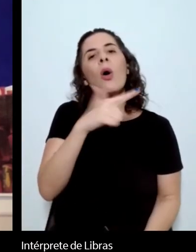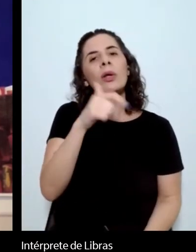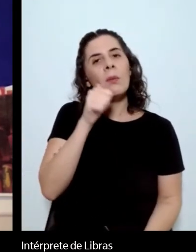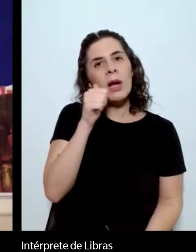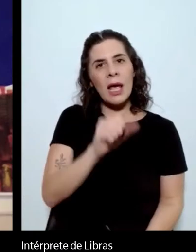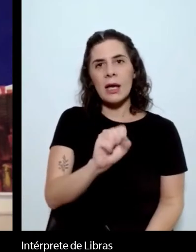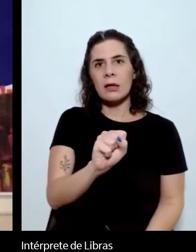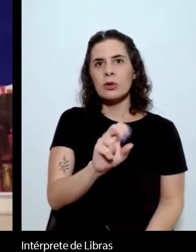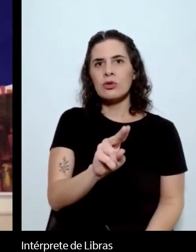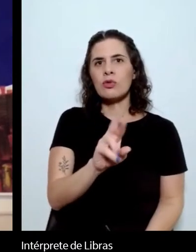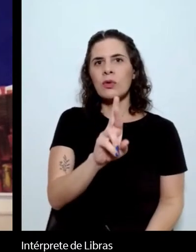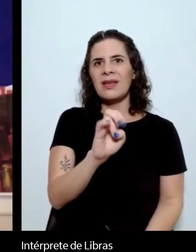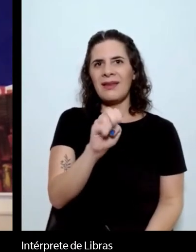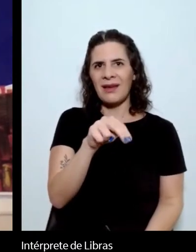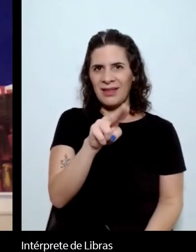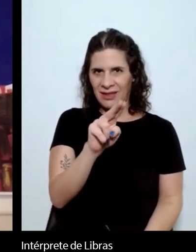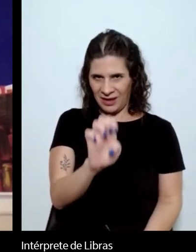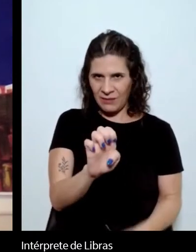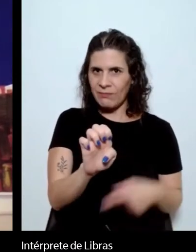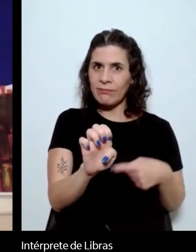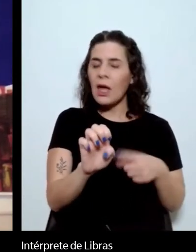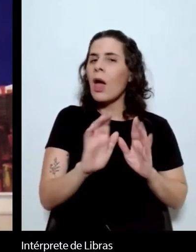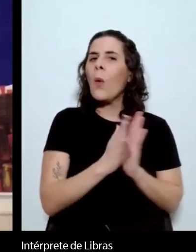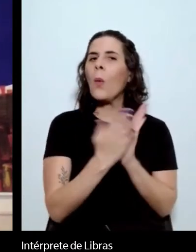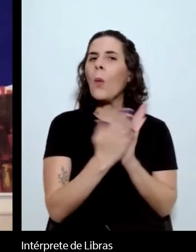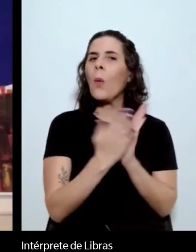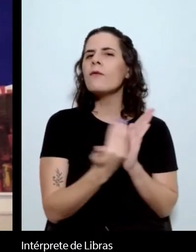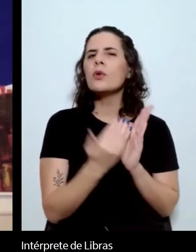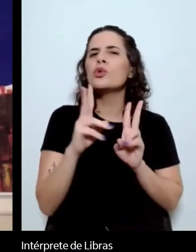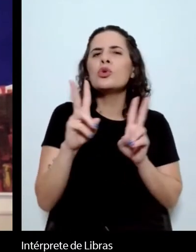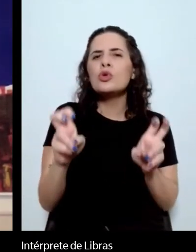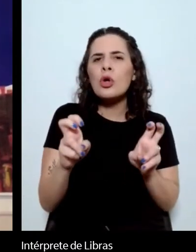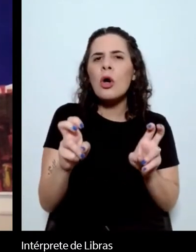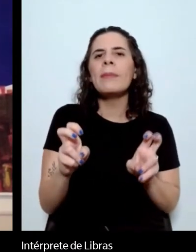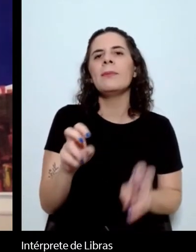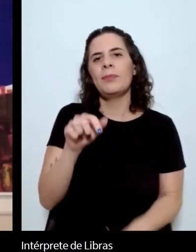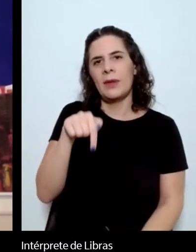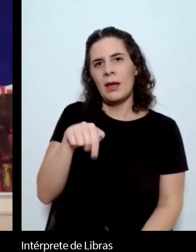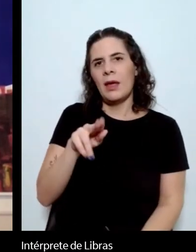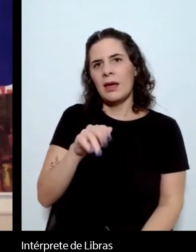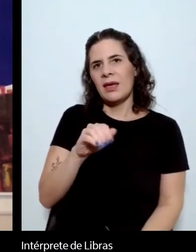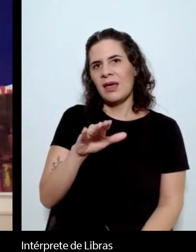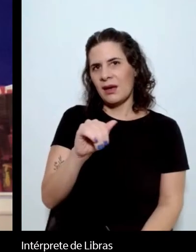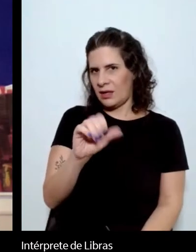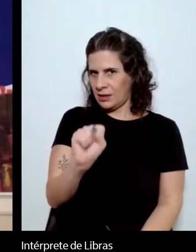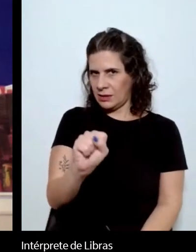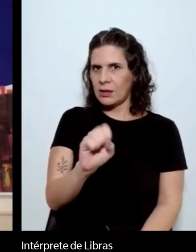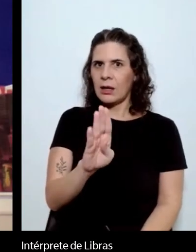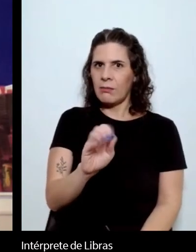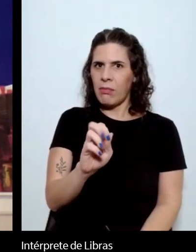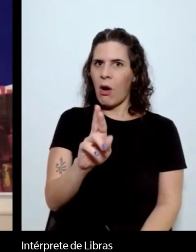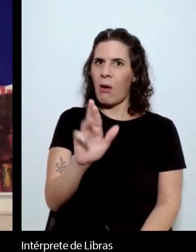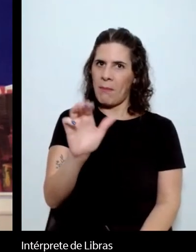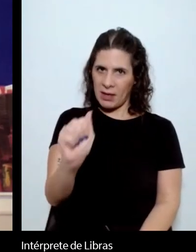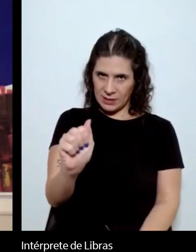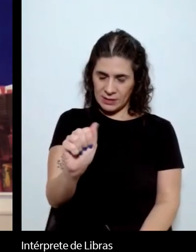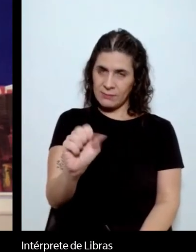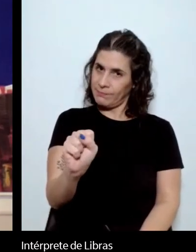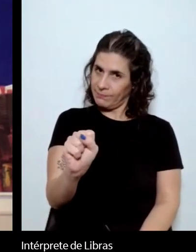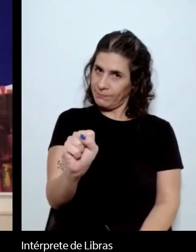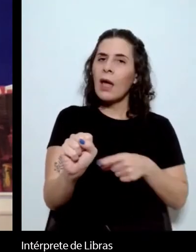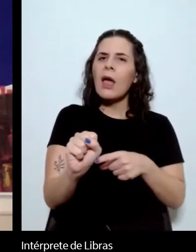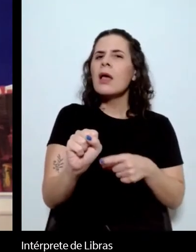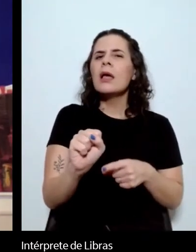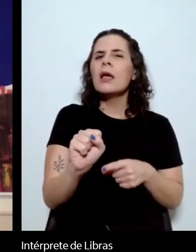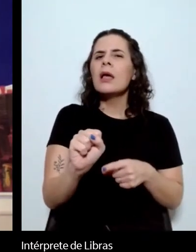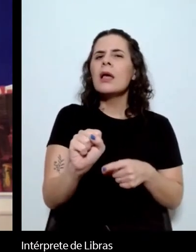o livro sobre Kim Casborba, estudando as primeiras versões, um